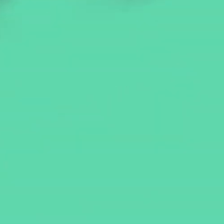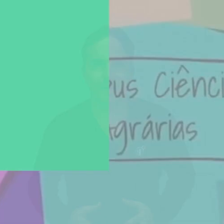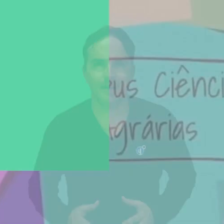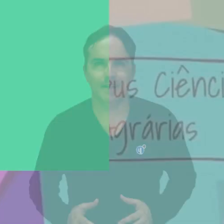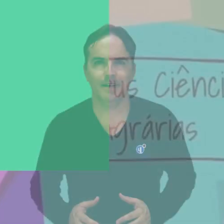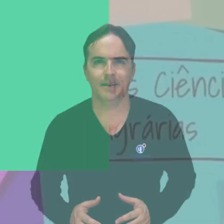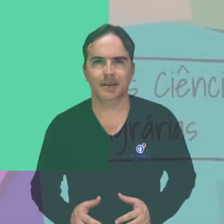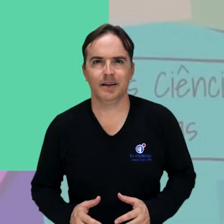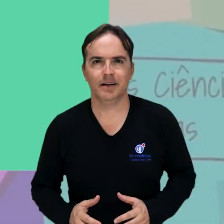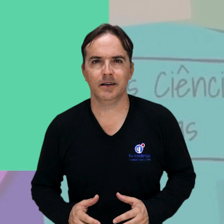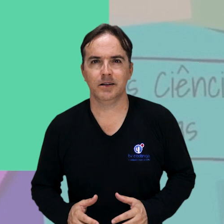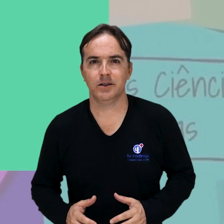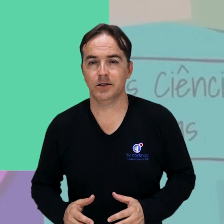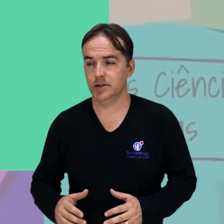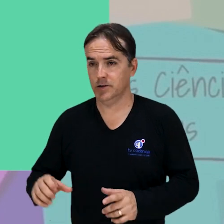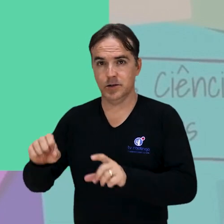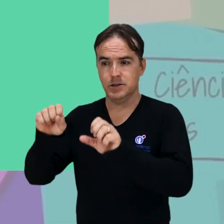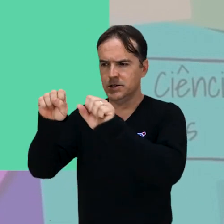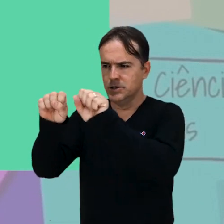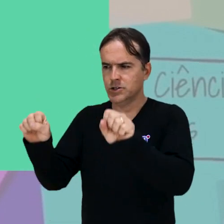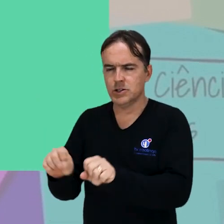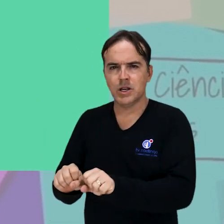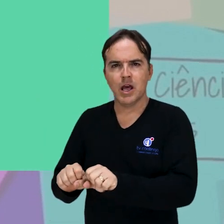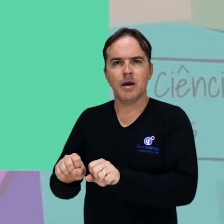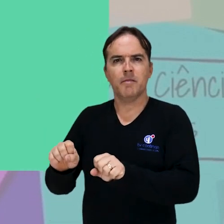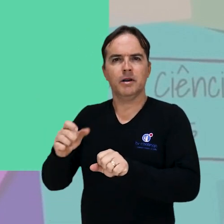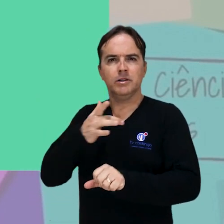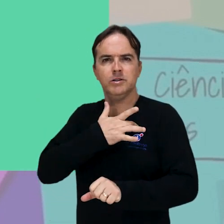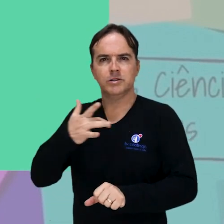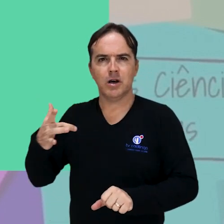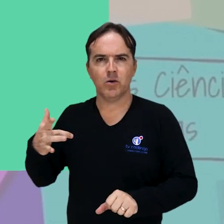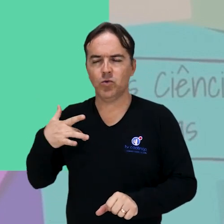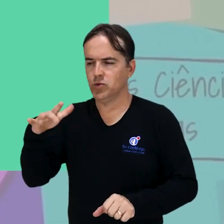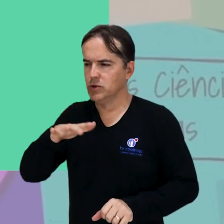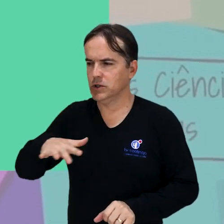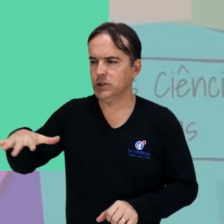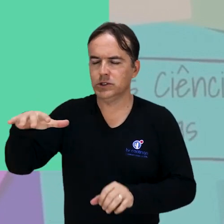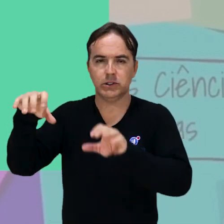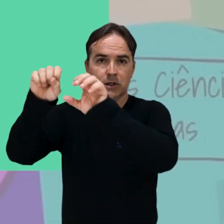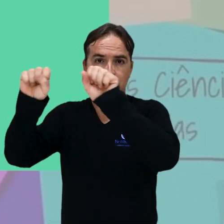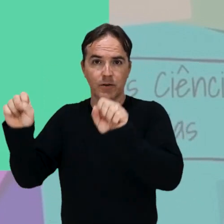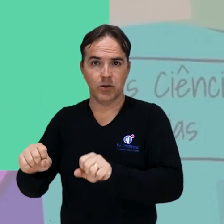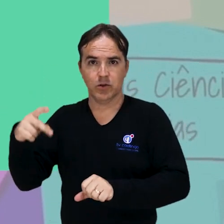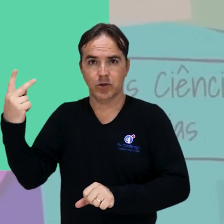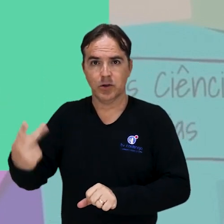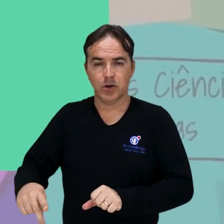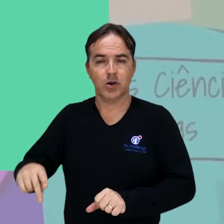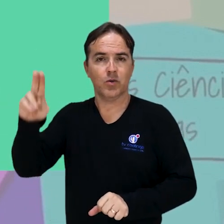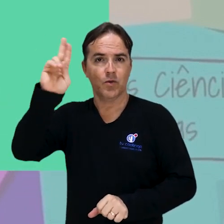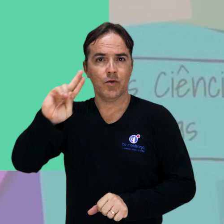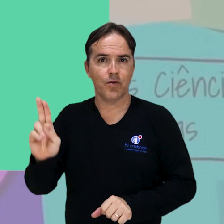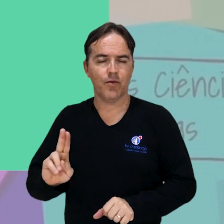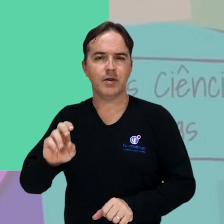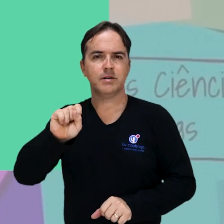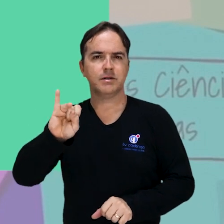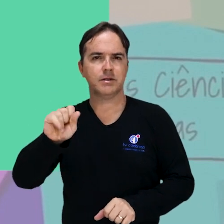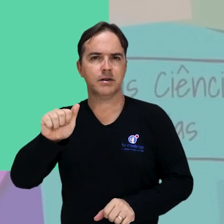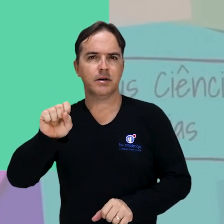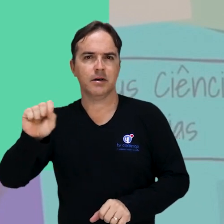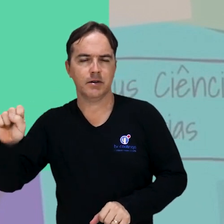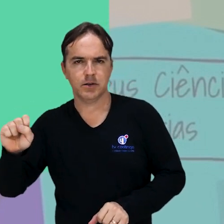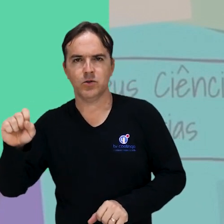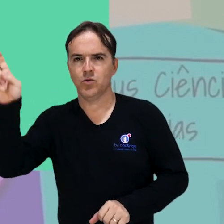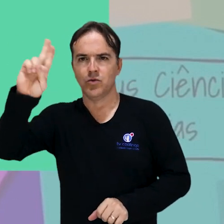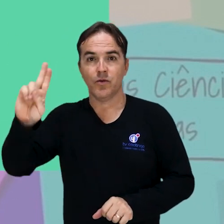O subsistema de atenção integrada à saúde do servidor Unidade Cias Univasf promove na